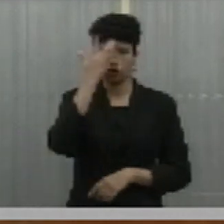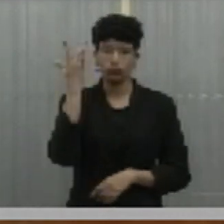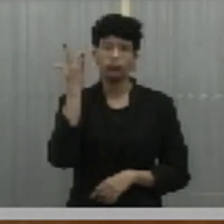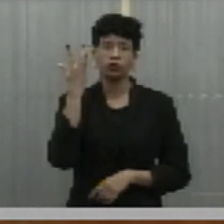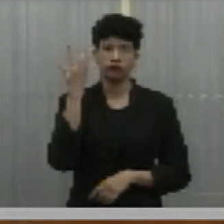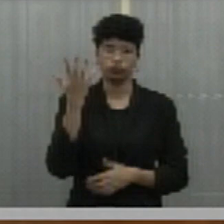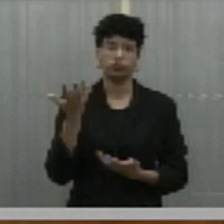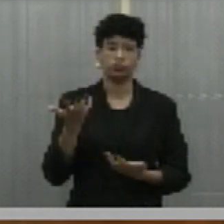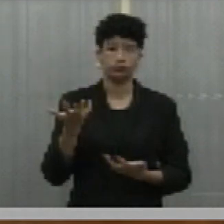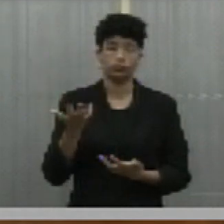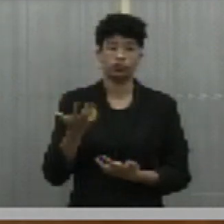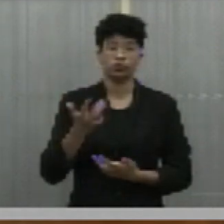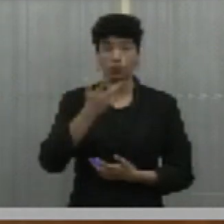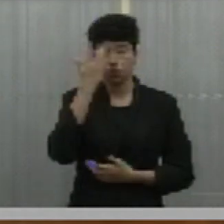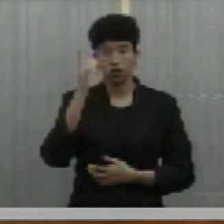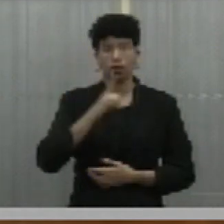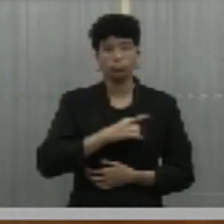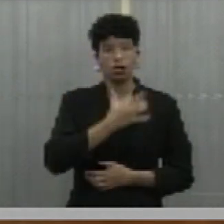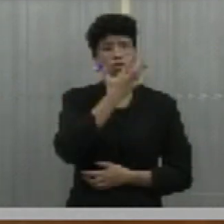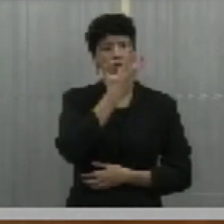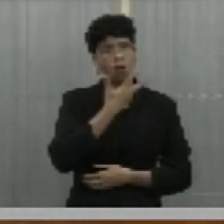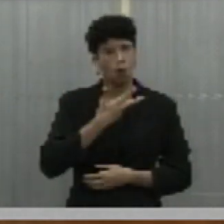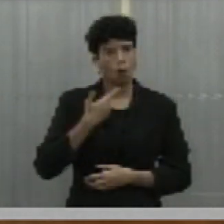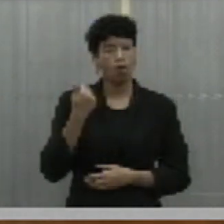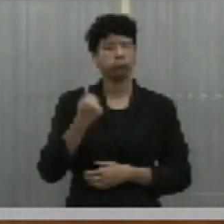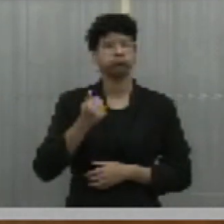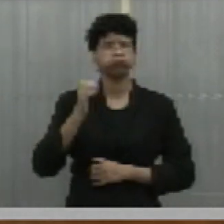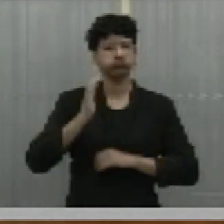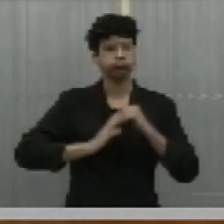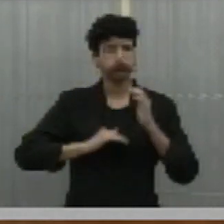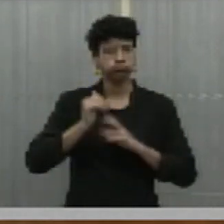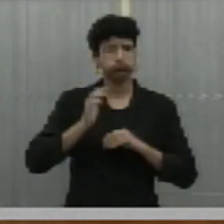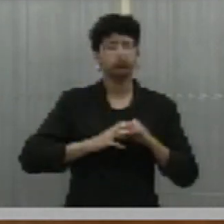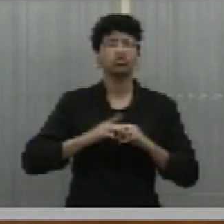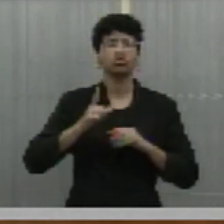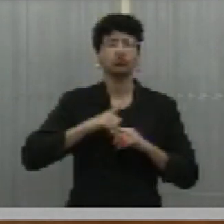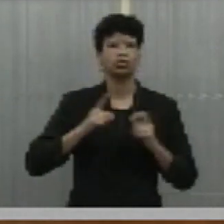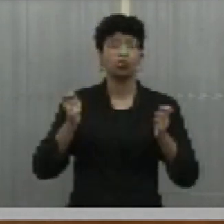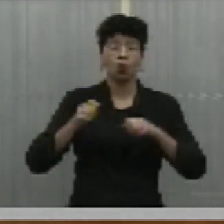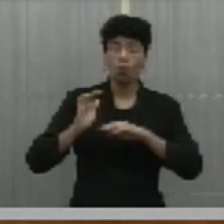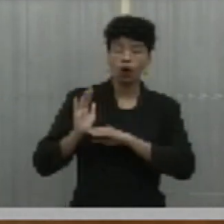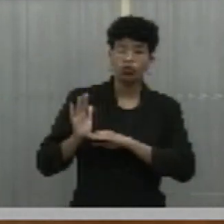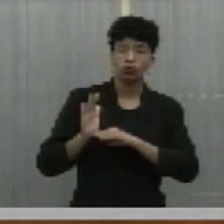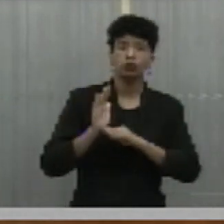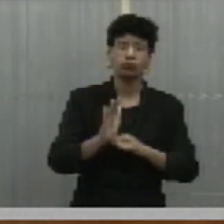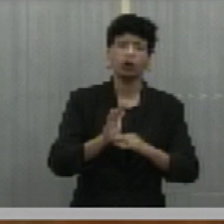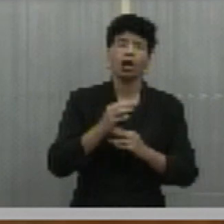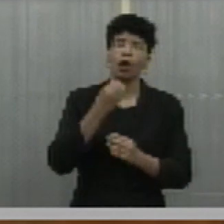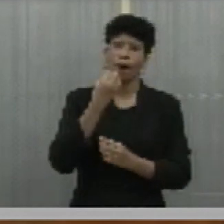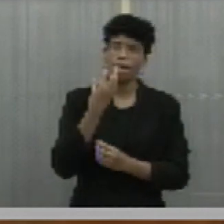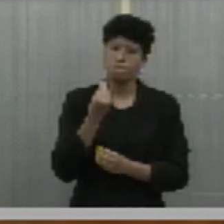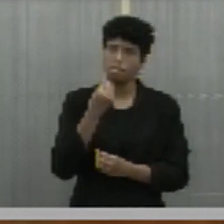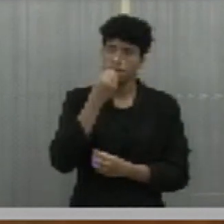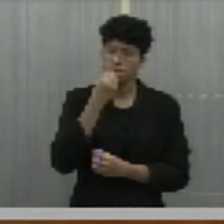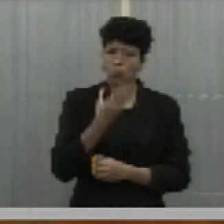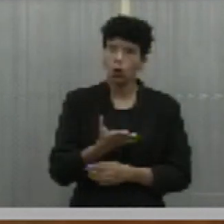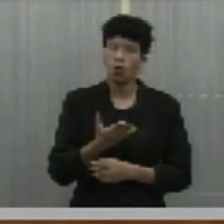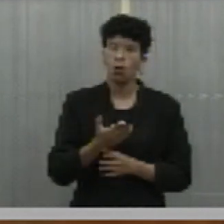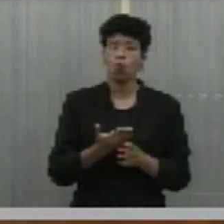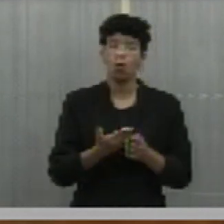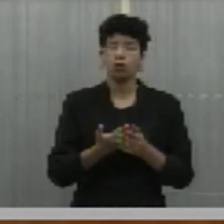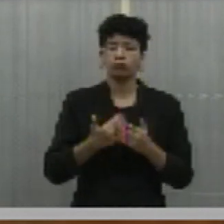ou seja, pessoas qualificadas, pessoas que tinham como contribuir dentro desse